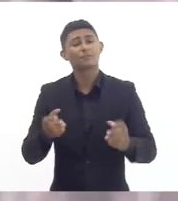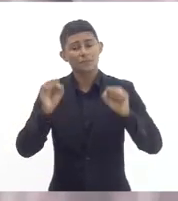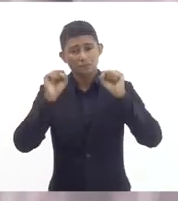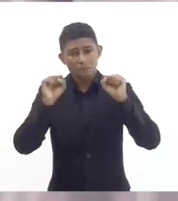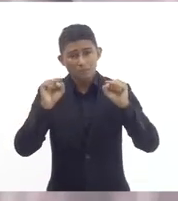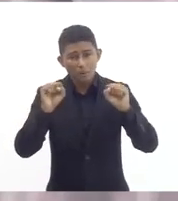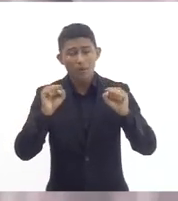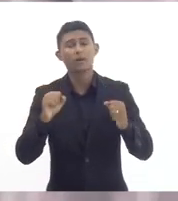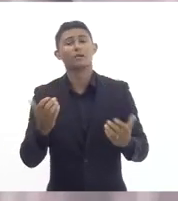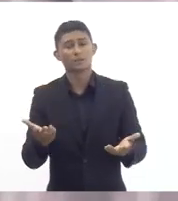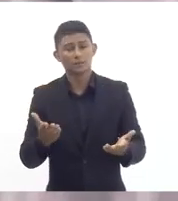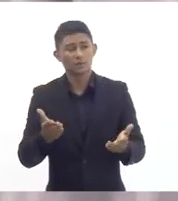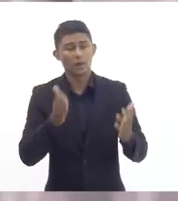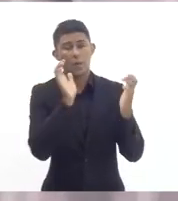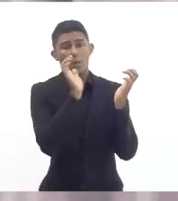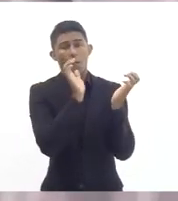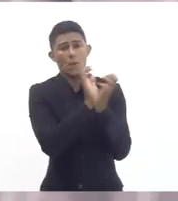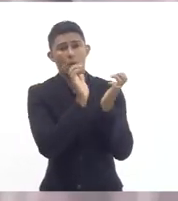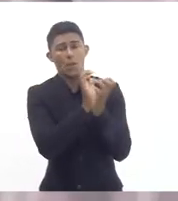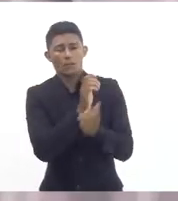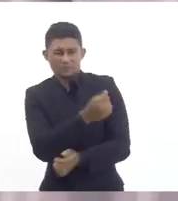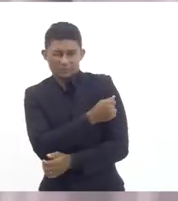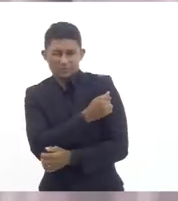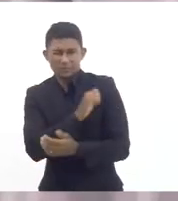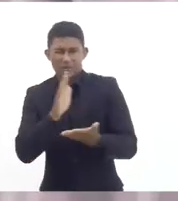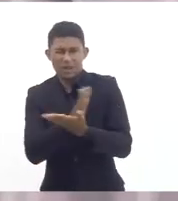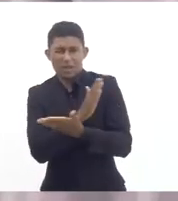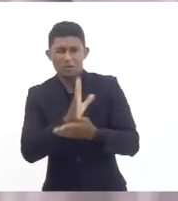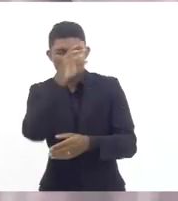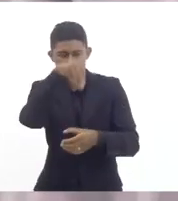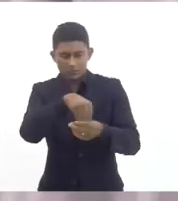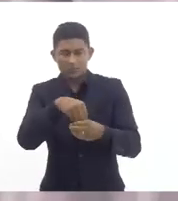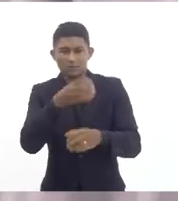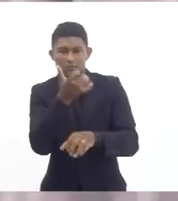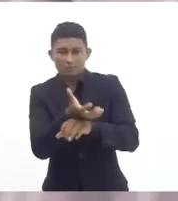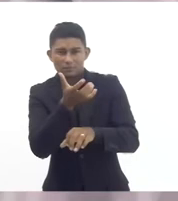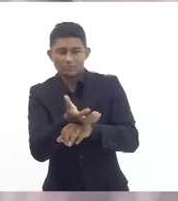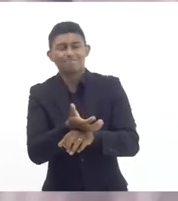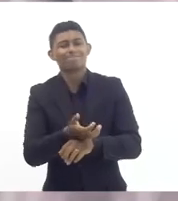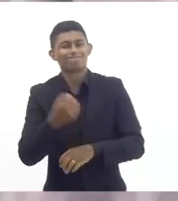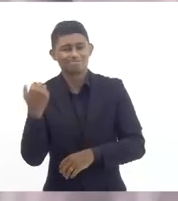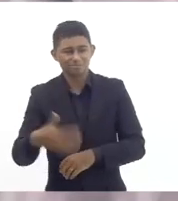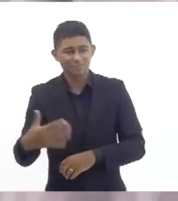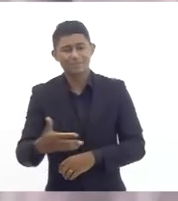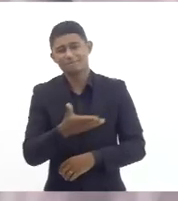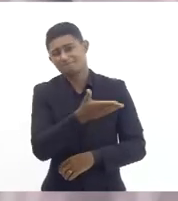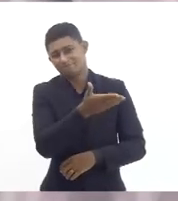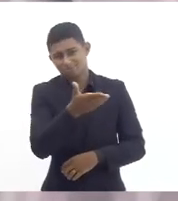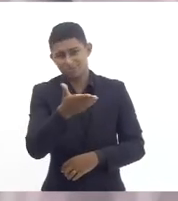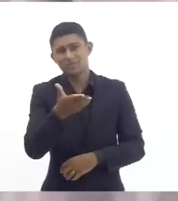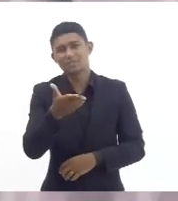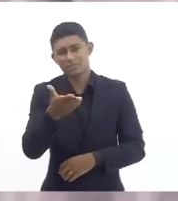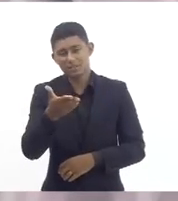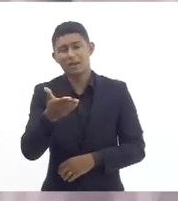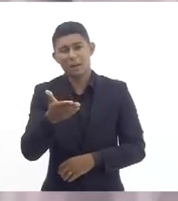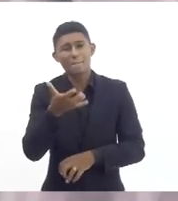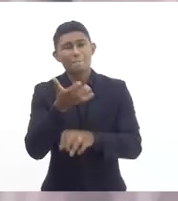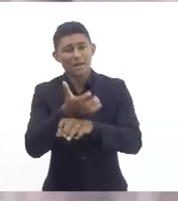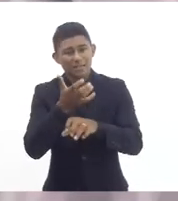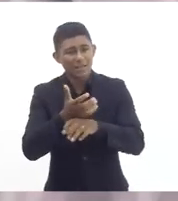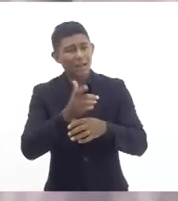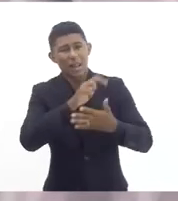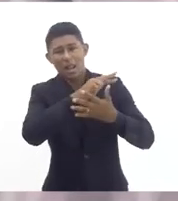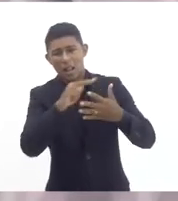acumuladas o que eu não sei se é mais grave afetar mais gente ou afetar de forma ainda mais impactante